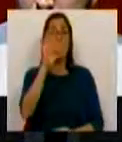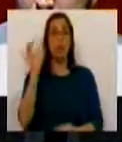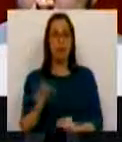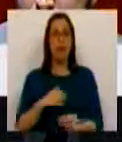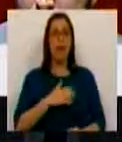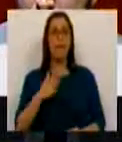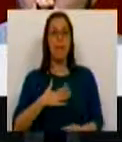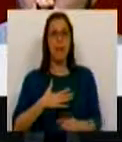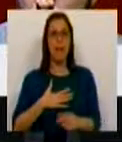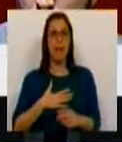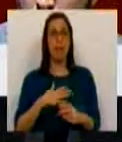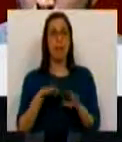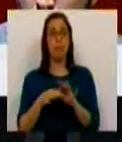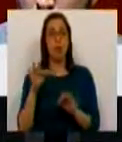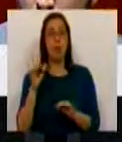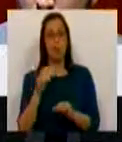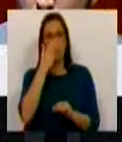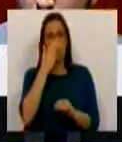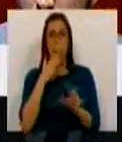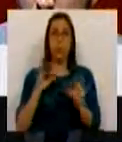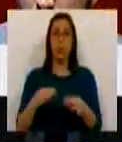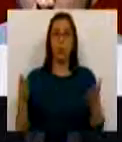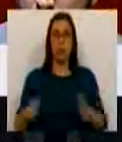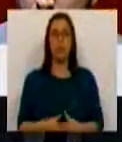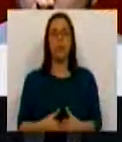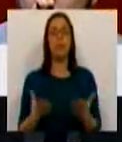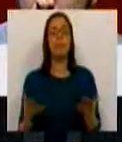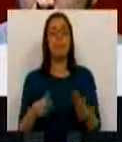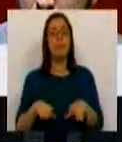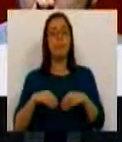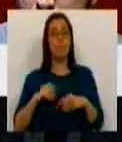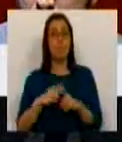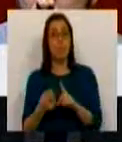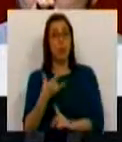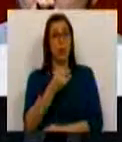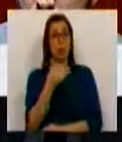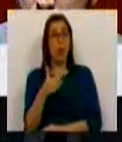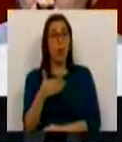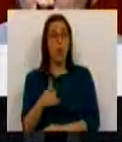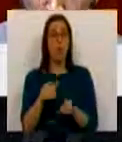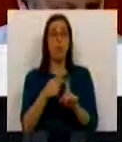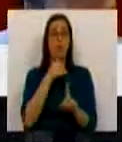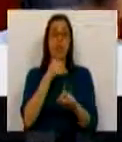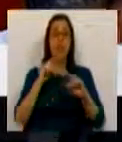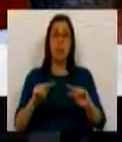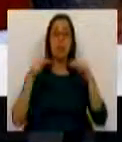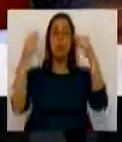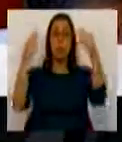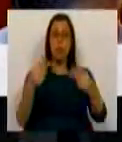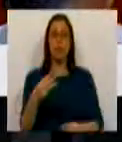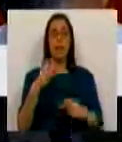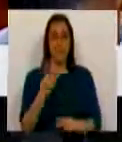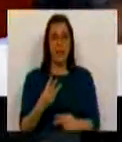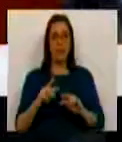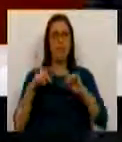nas empresas do CAC 40. A Itália, que adotou em 2011, isso determinou uma subida de 3